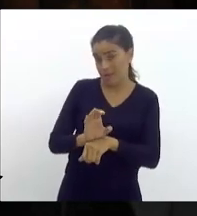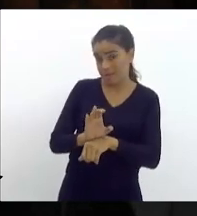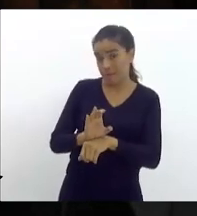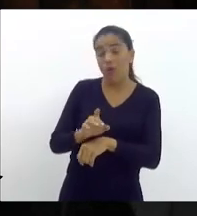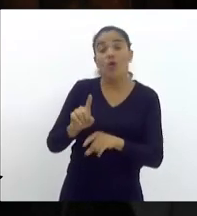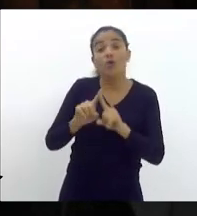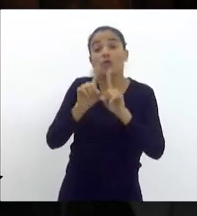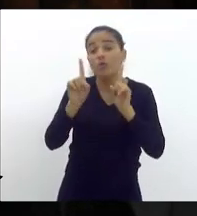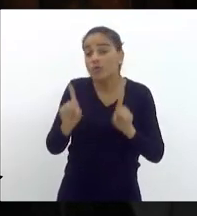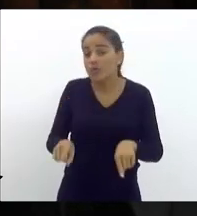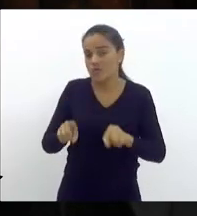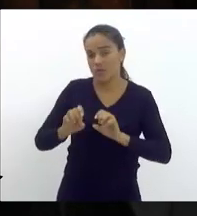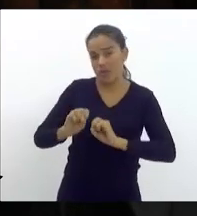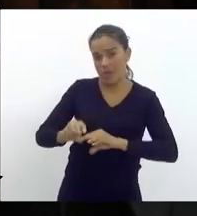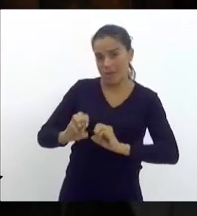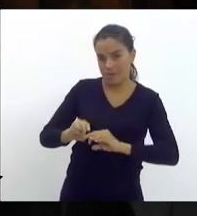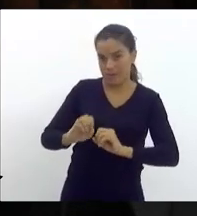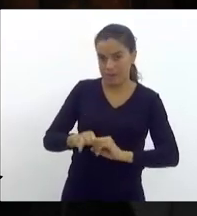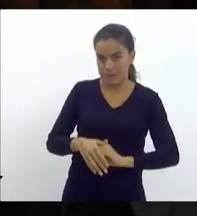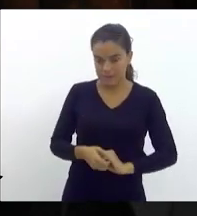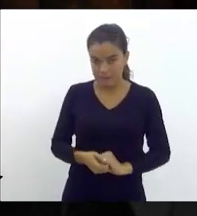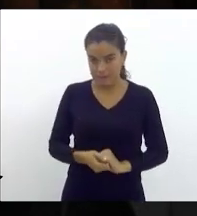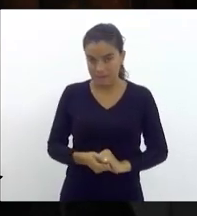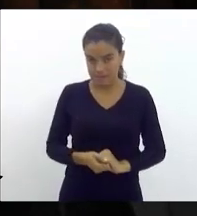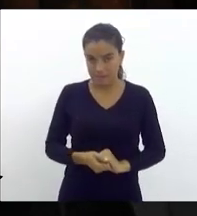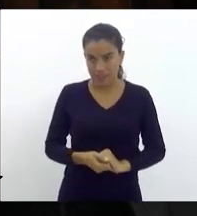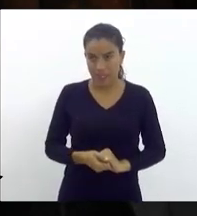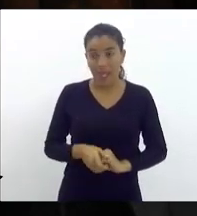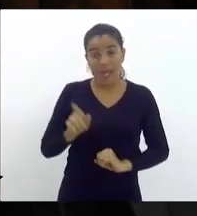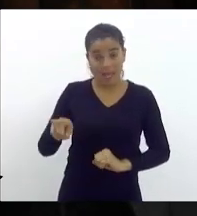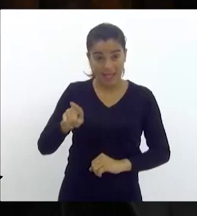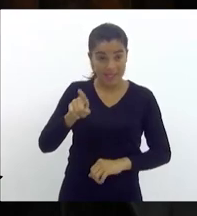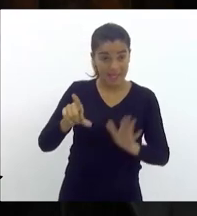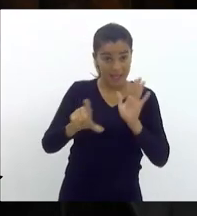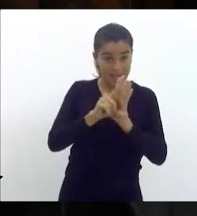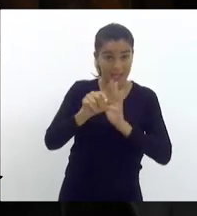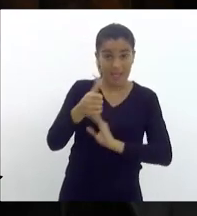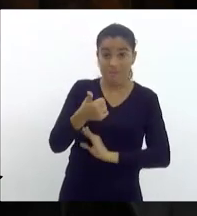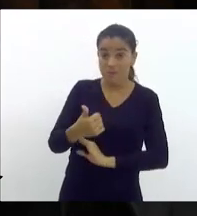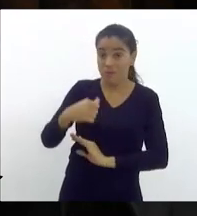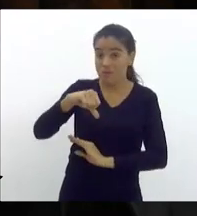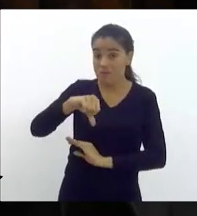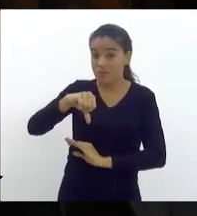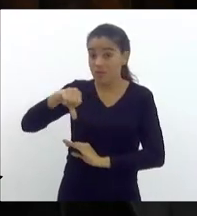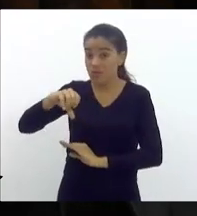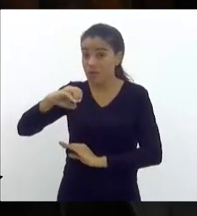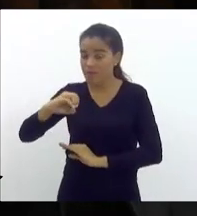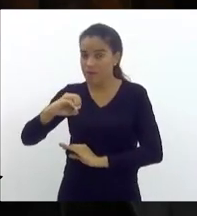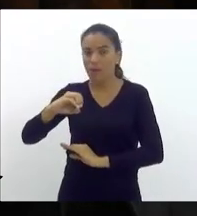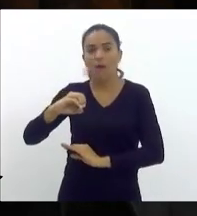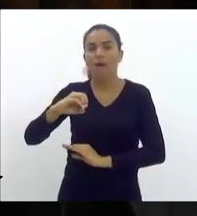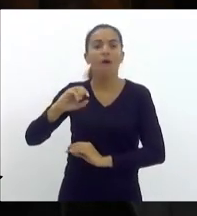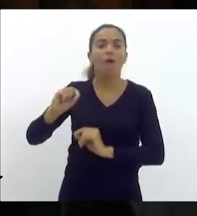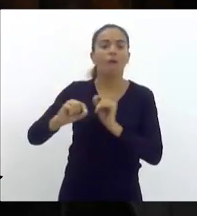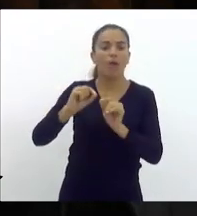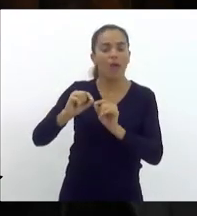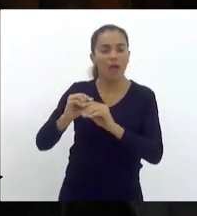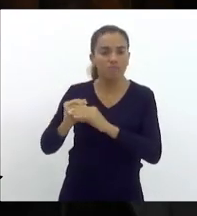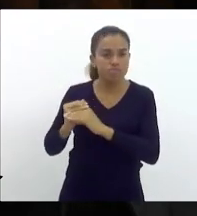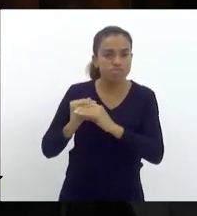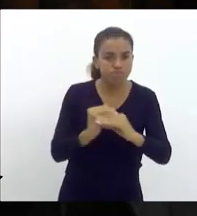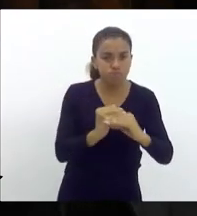os funcionários da educação. É a lei de 90. O que tem que haver é repor o piso